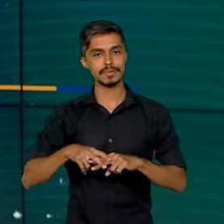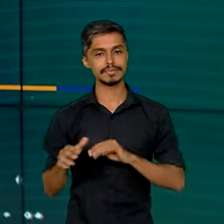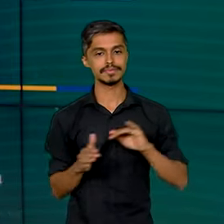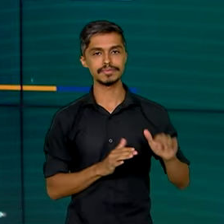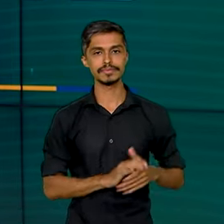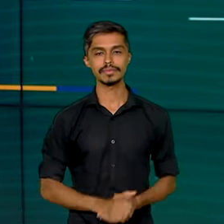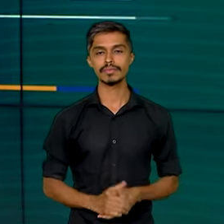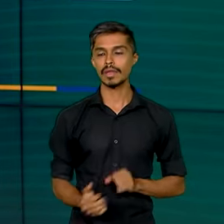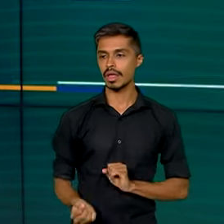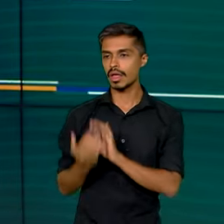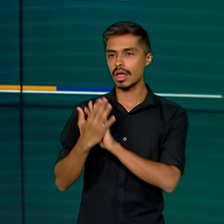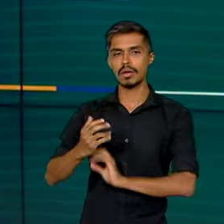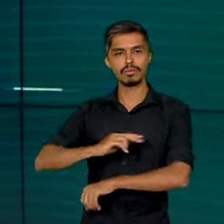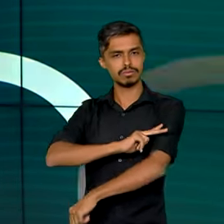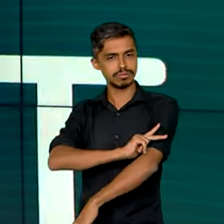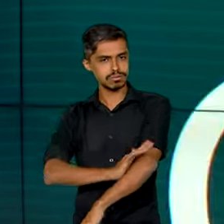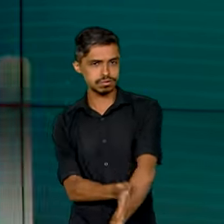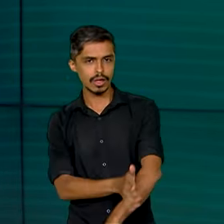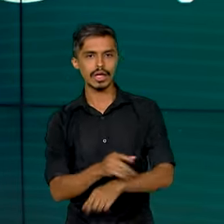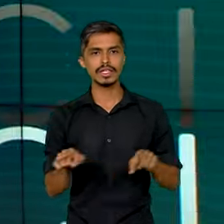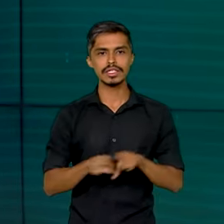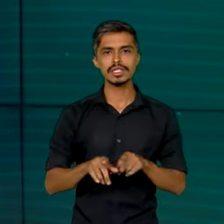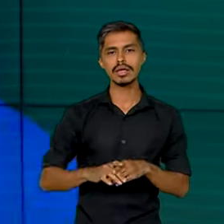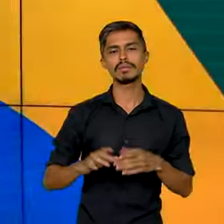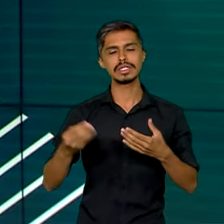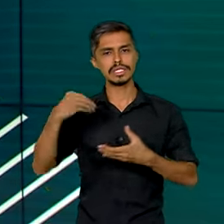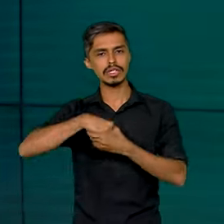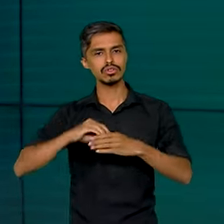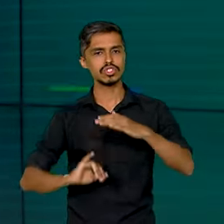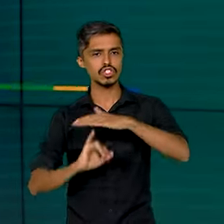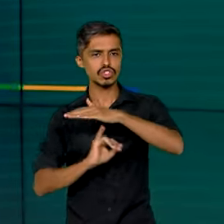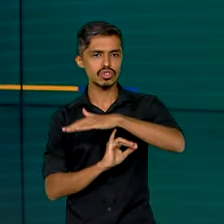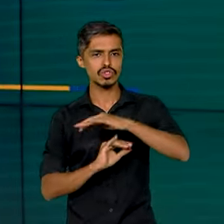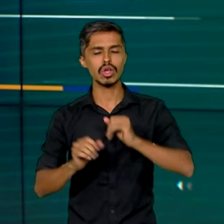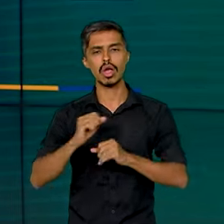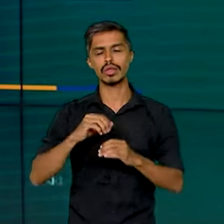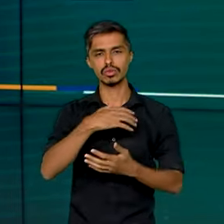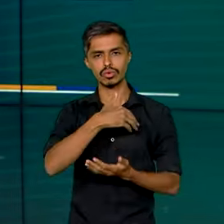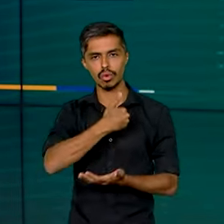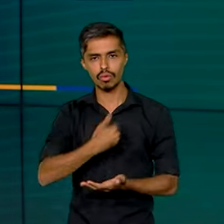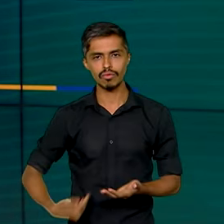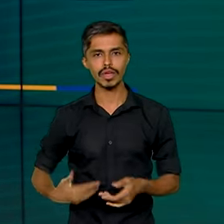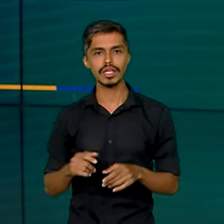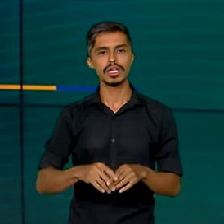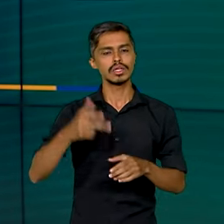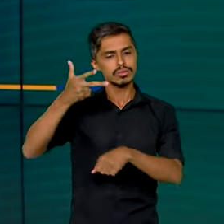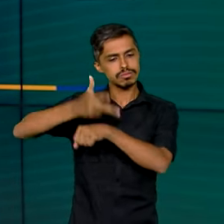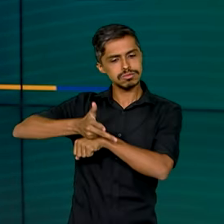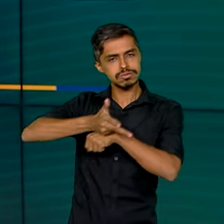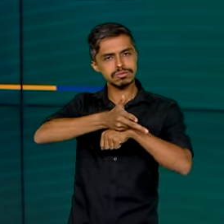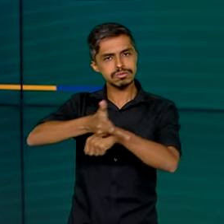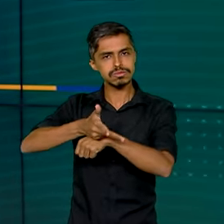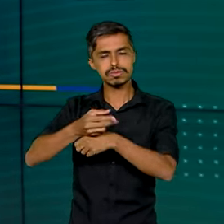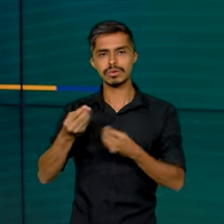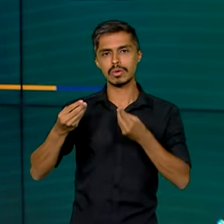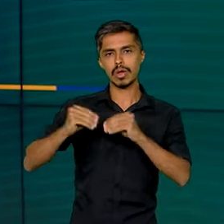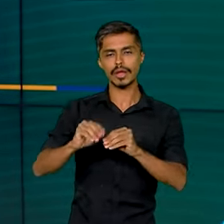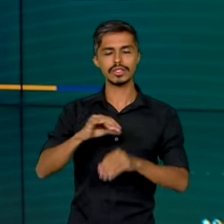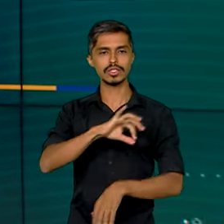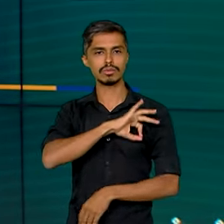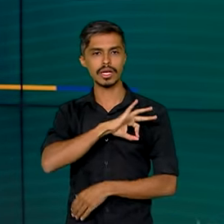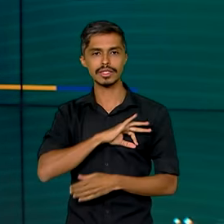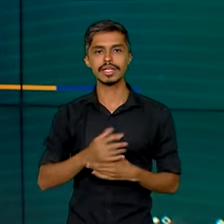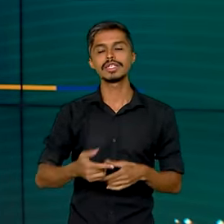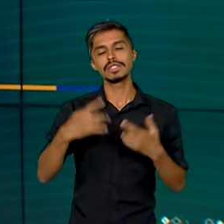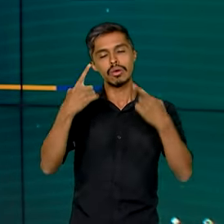Enfrentamento ao racismo em instituições públicas e instalação de câmeras corporais em policiais e redução de casos